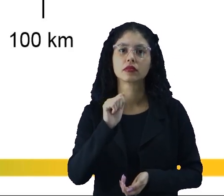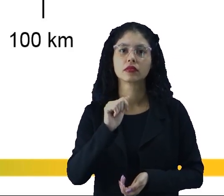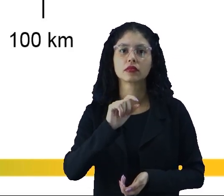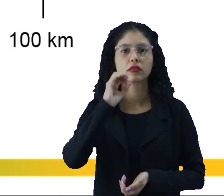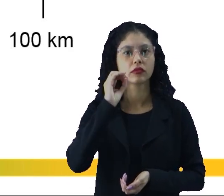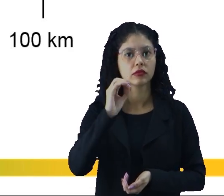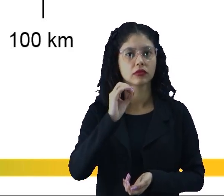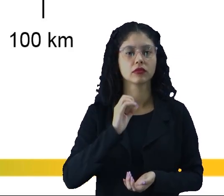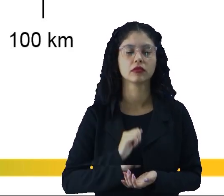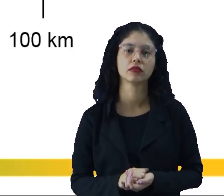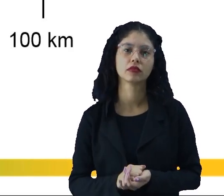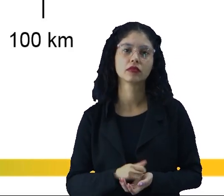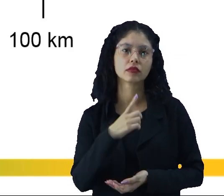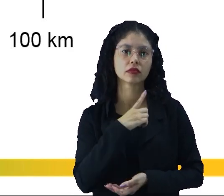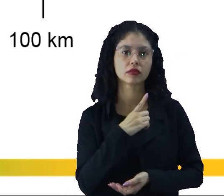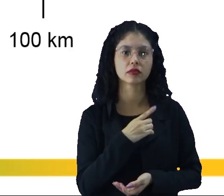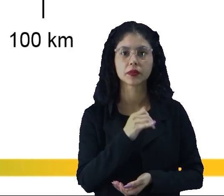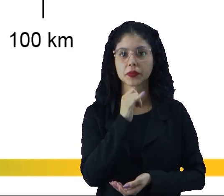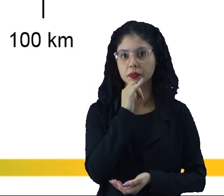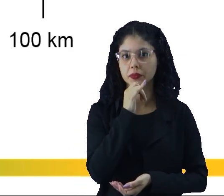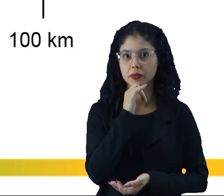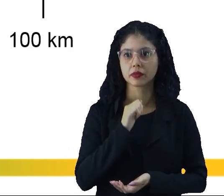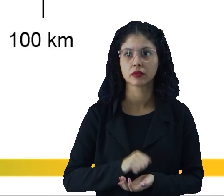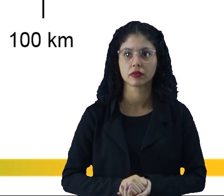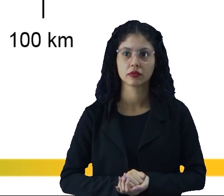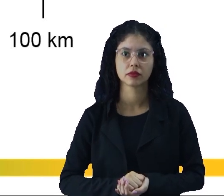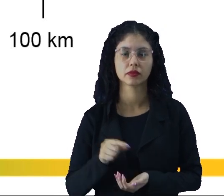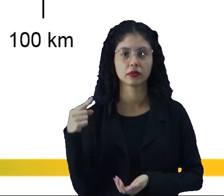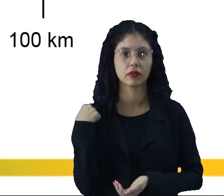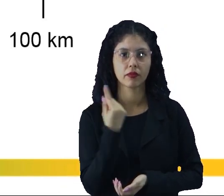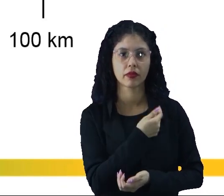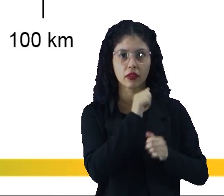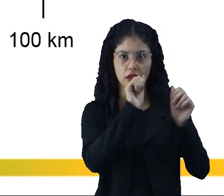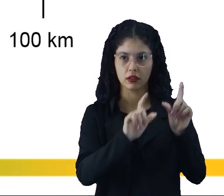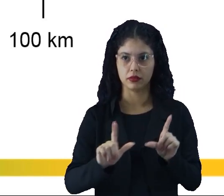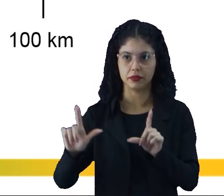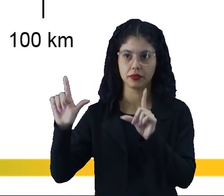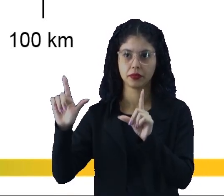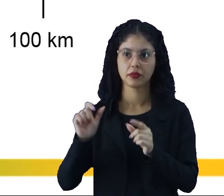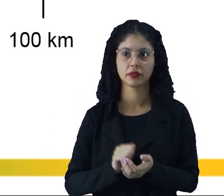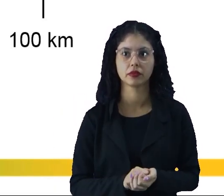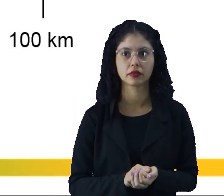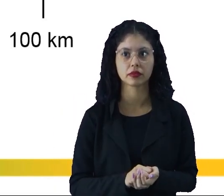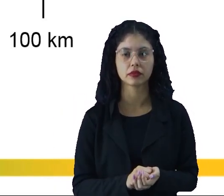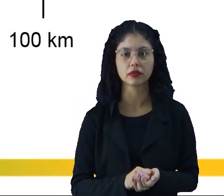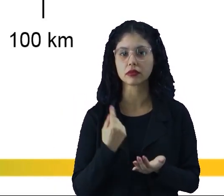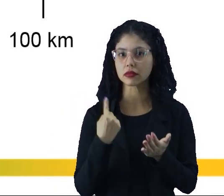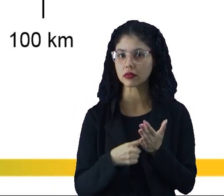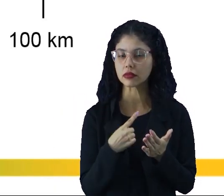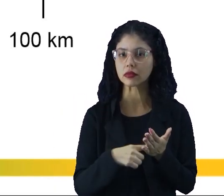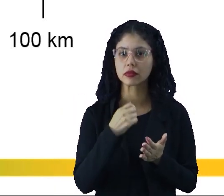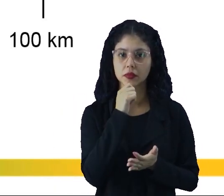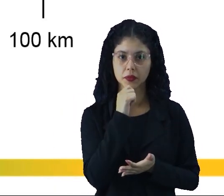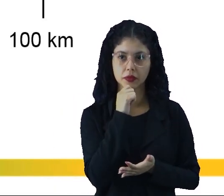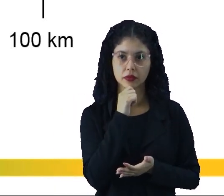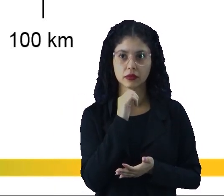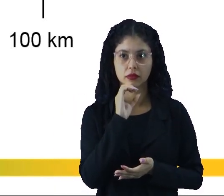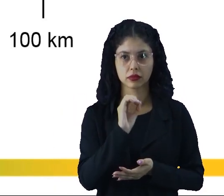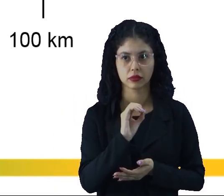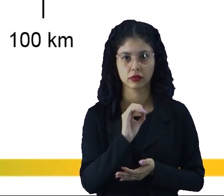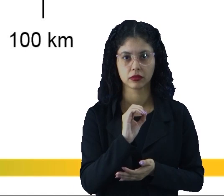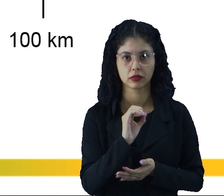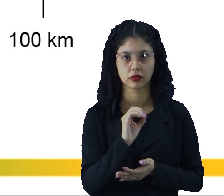a zero. Nós temos um exemplo aqui, no nosso slide, de um carro que saiu da posição zero,